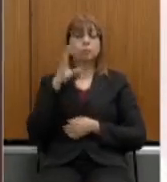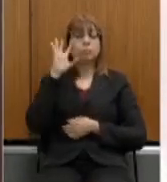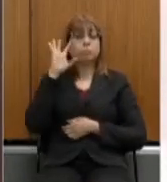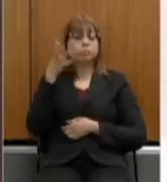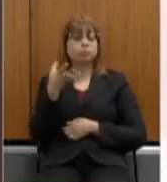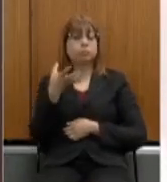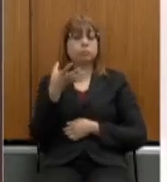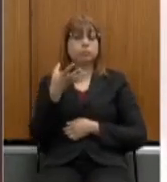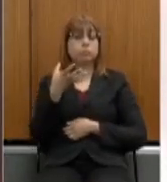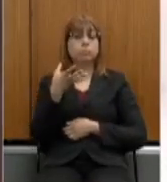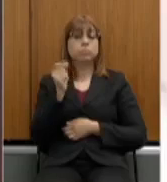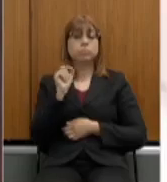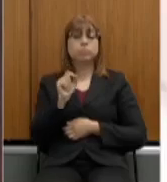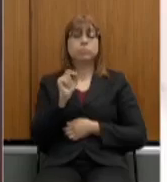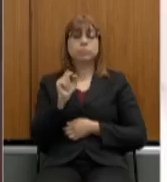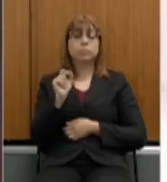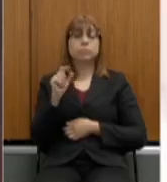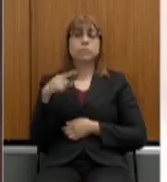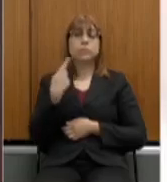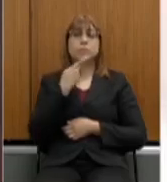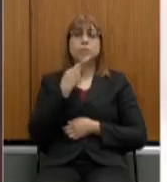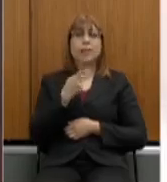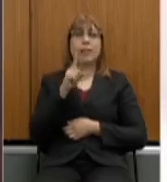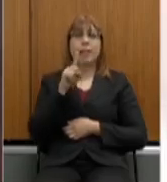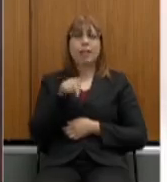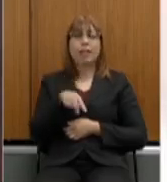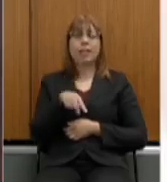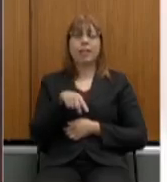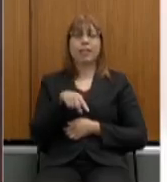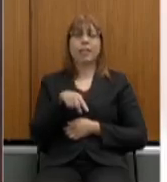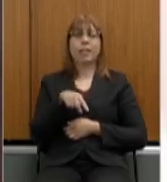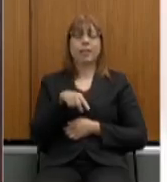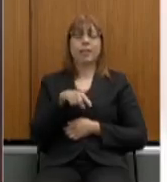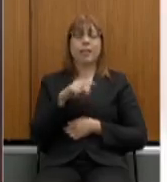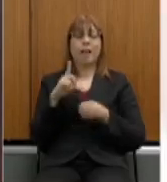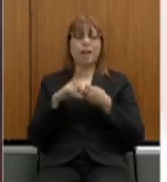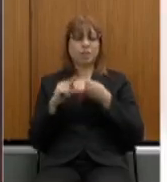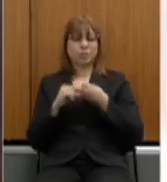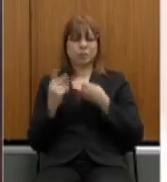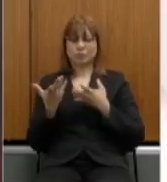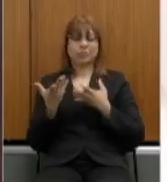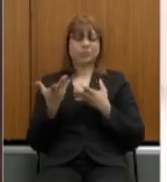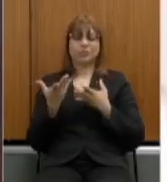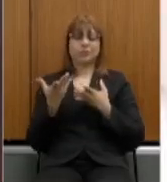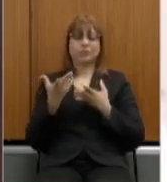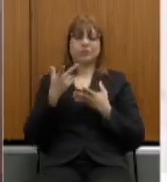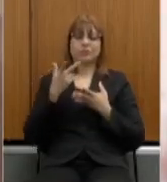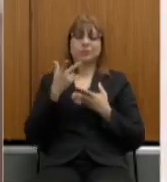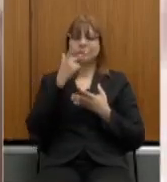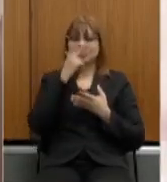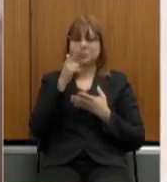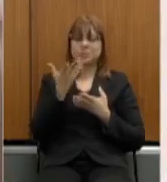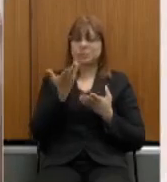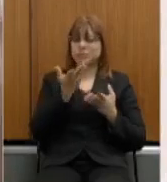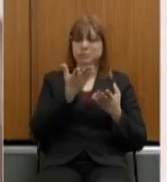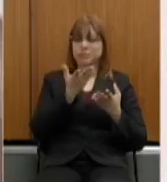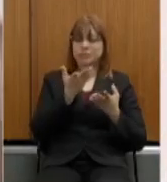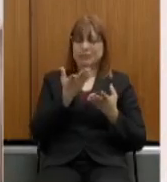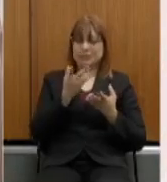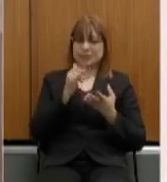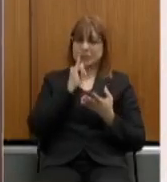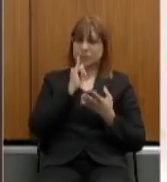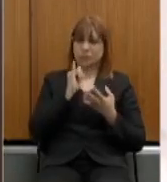artigo que a gente chamava do artigo do desembarque. Os estados e municípios que não quisessem as normas